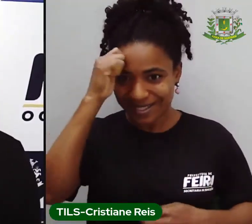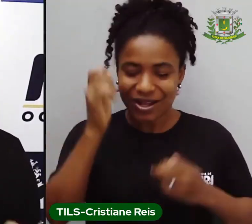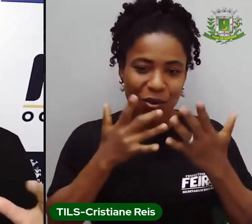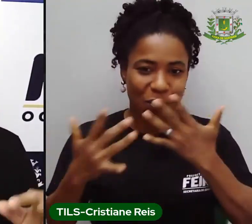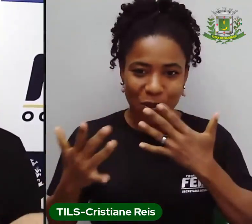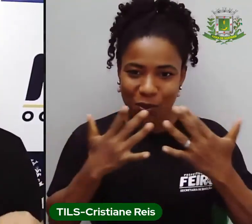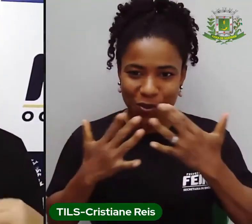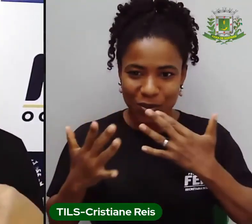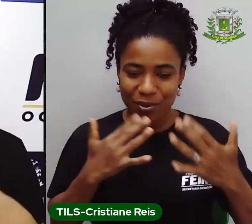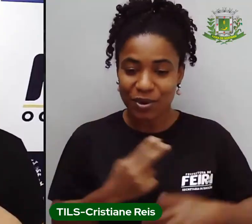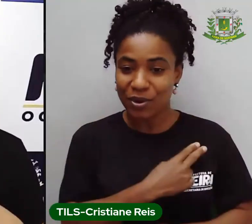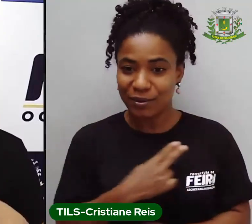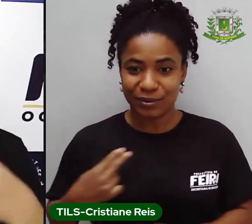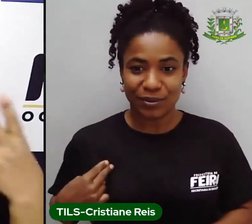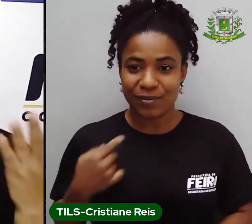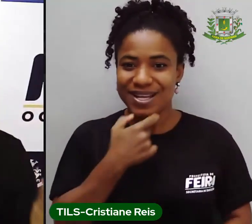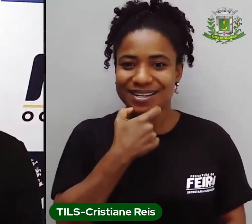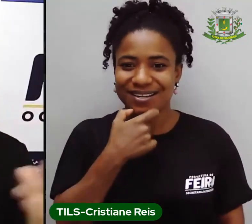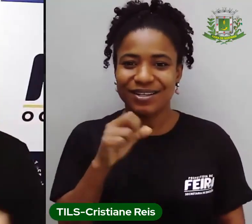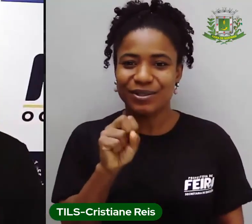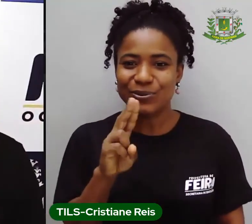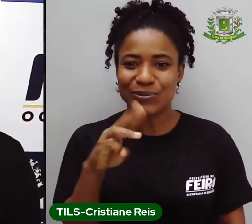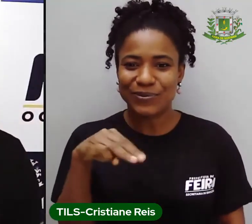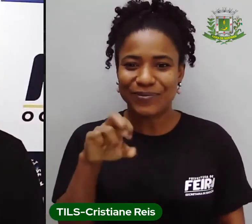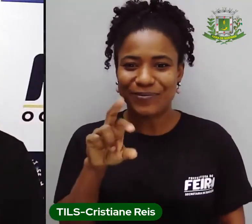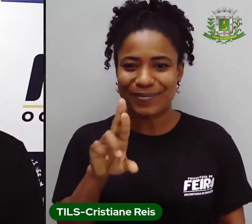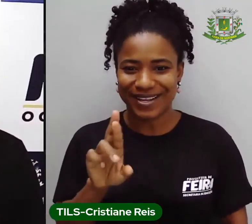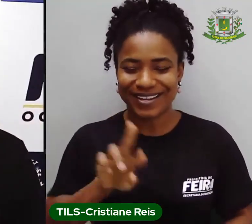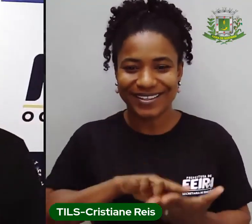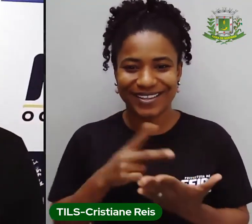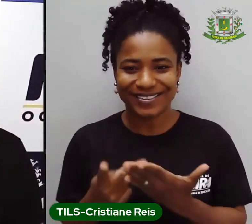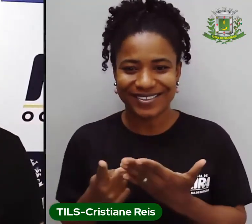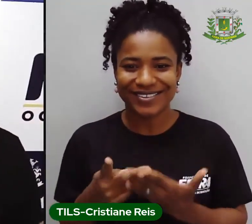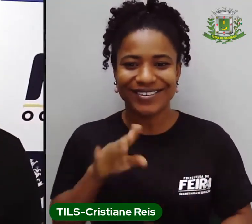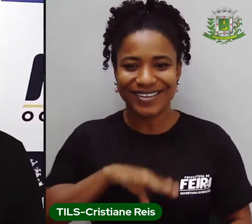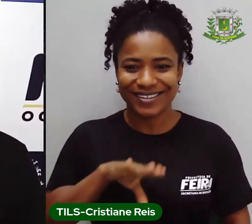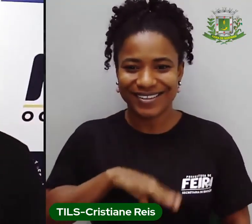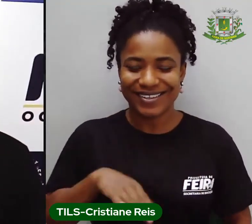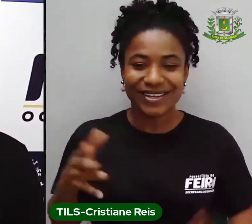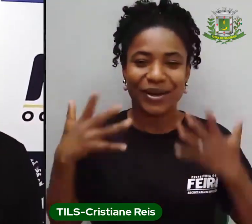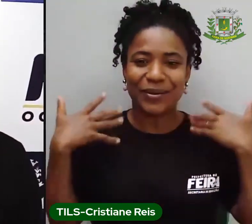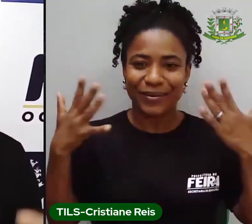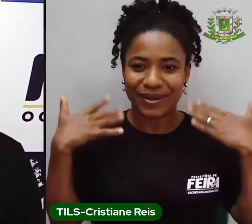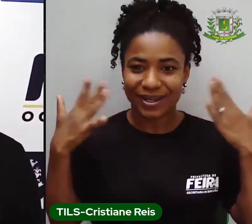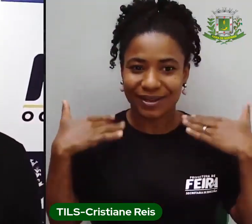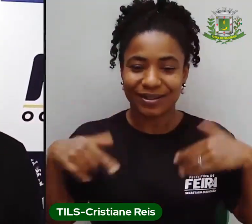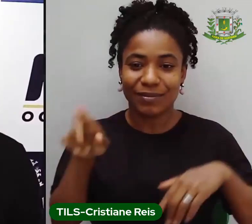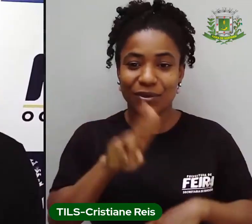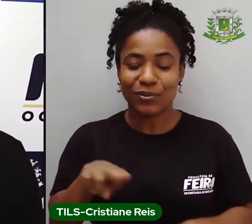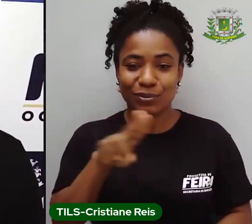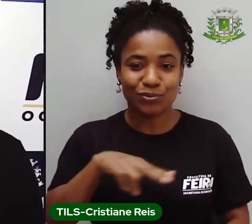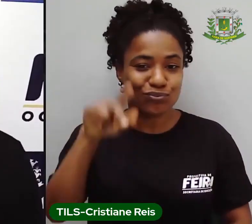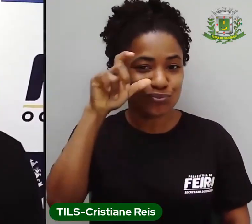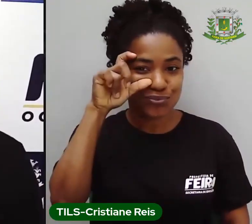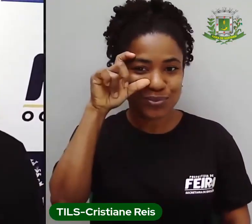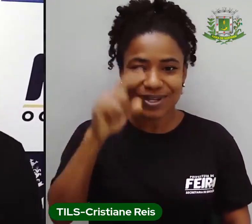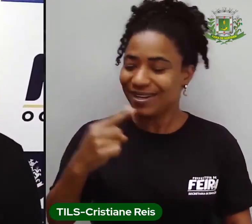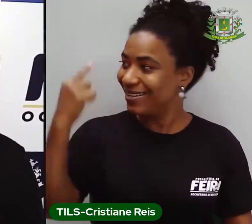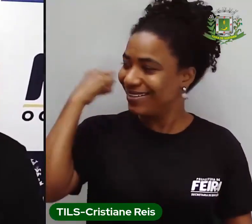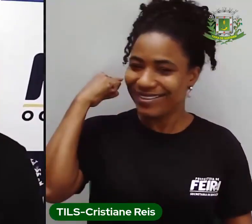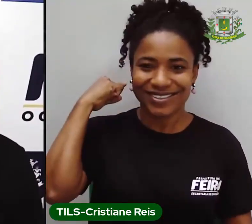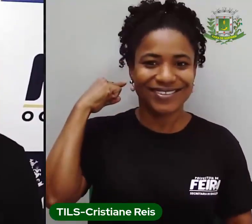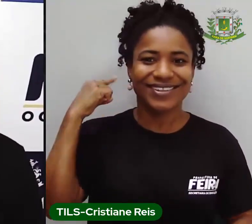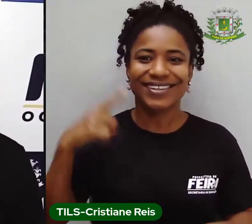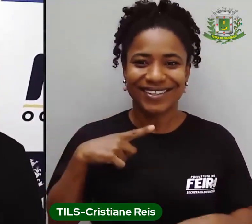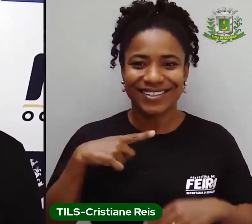geralmente. E uso óculos, atrás de mim, né, tenho um painel com vários logos da